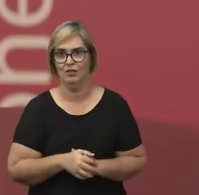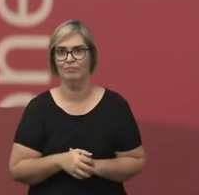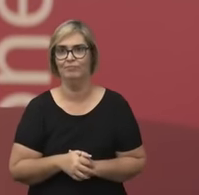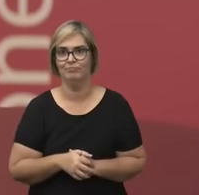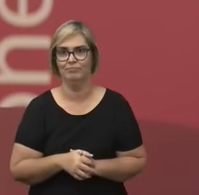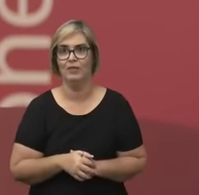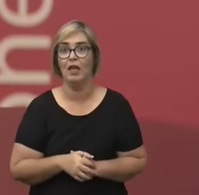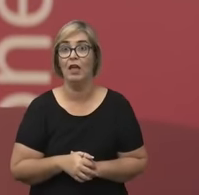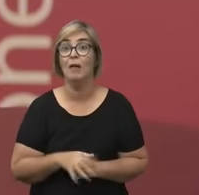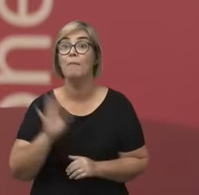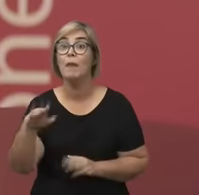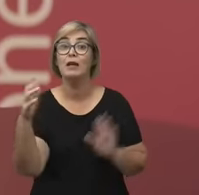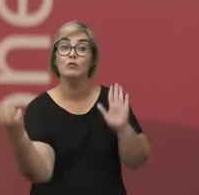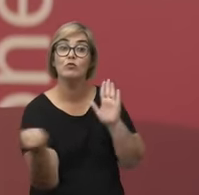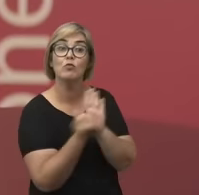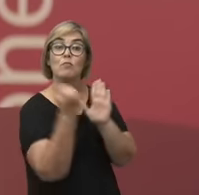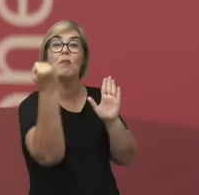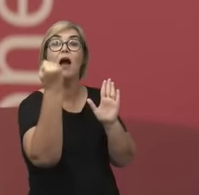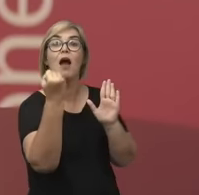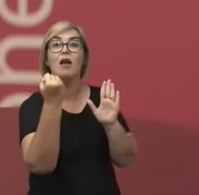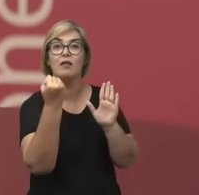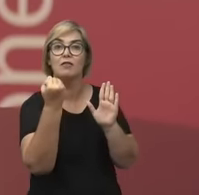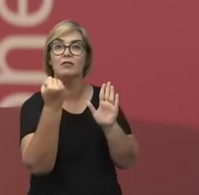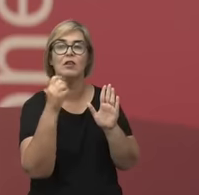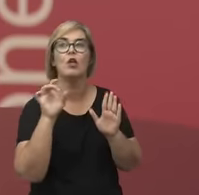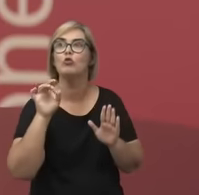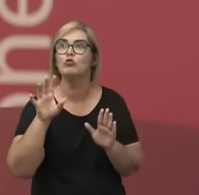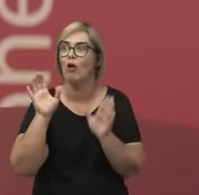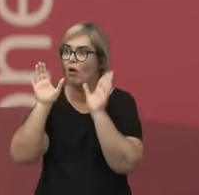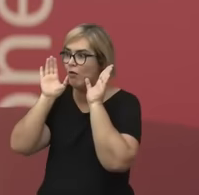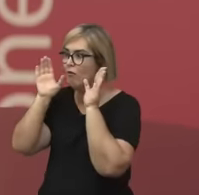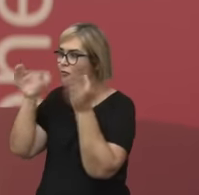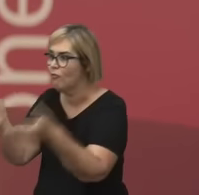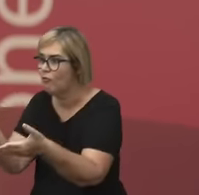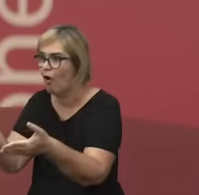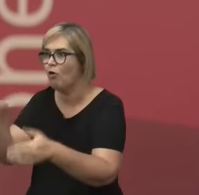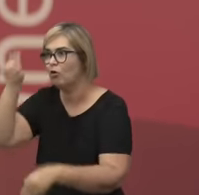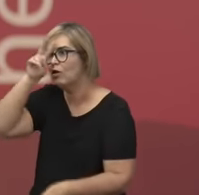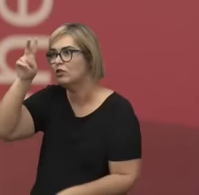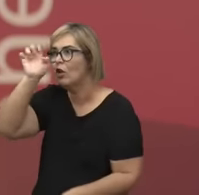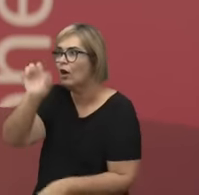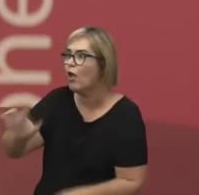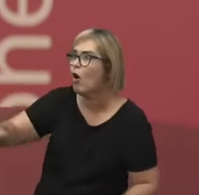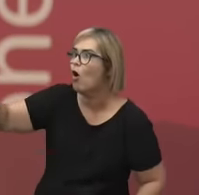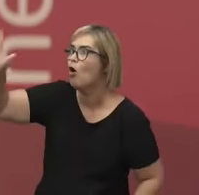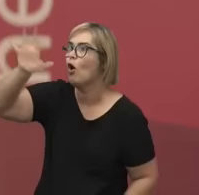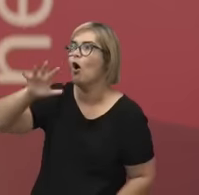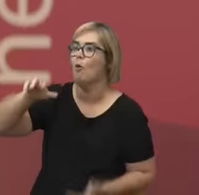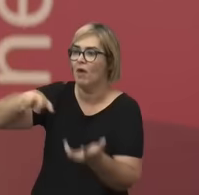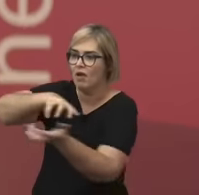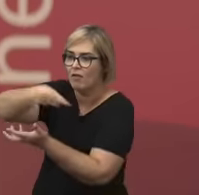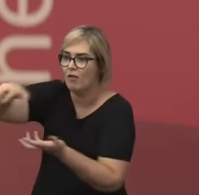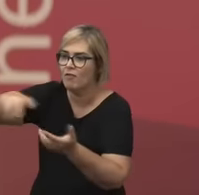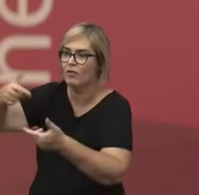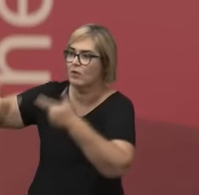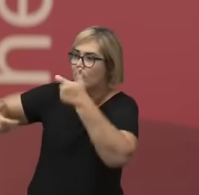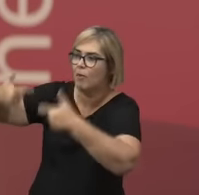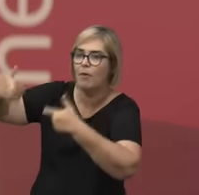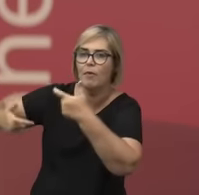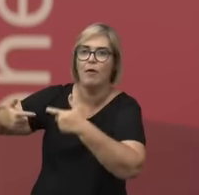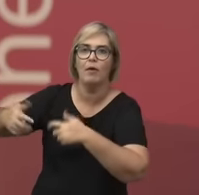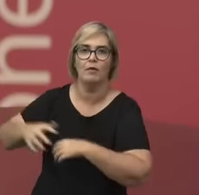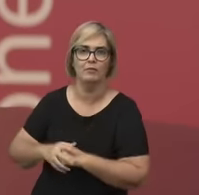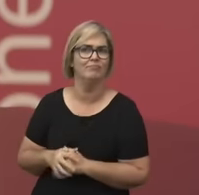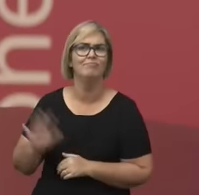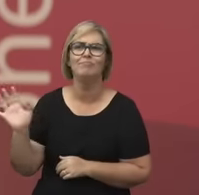outros marcos temporais que não, por exemplo, a história da Europa, a Revolução Francesa, a Segunda Guerra, e não, por exemplo,